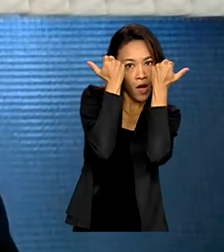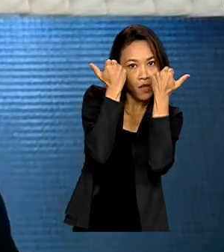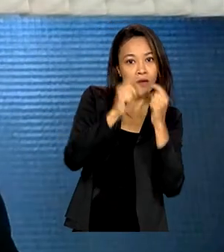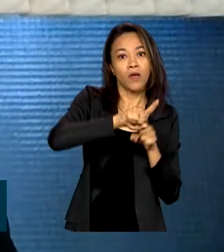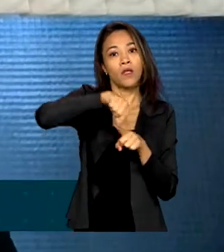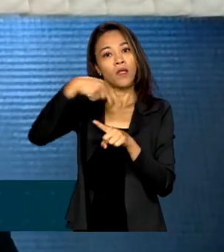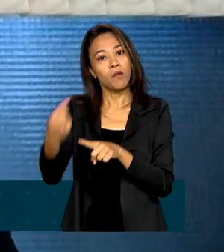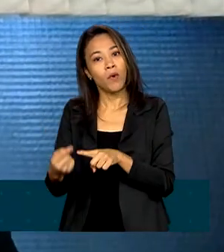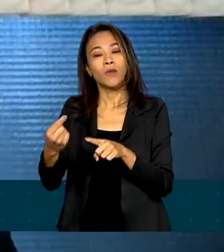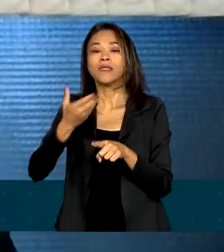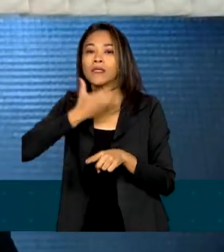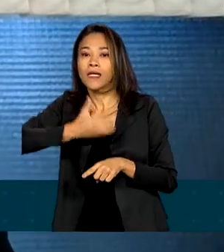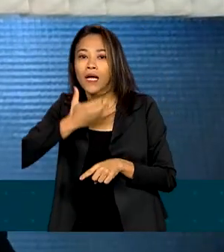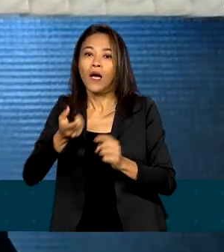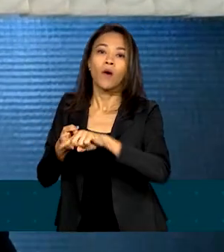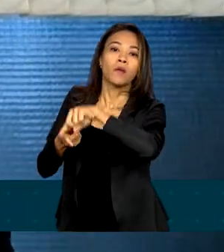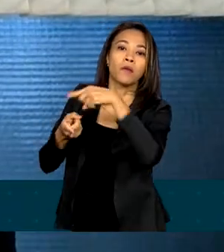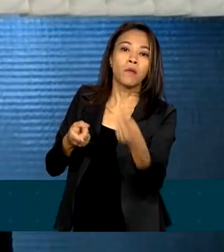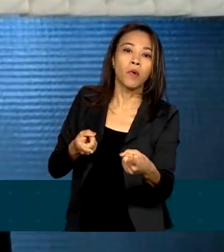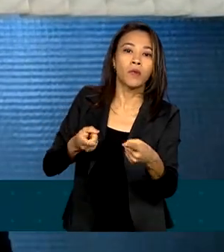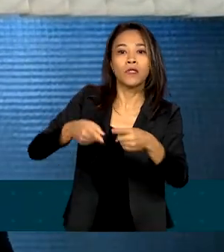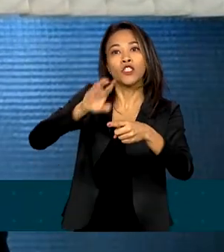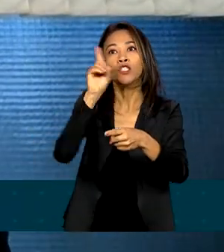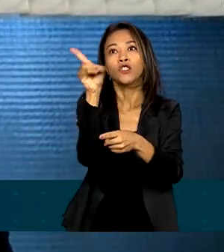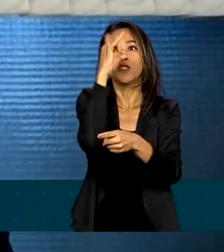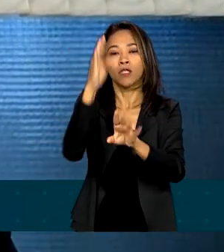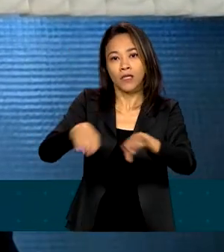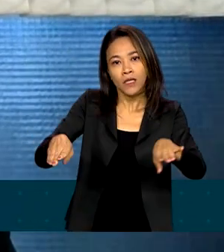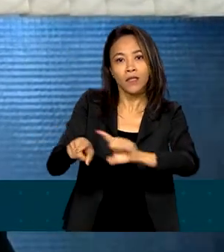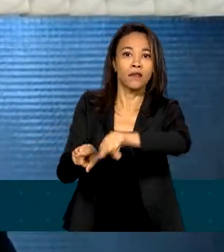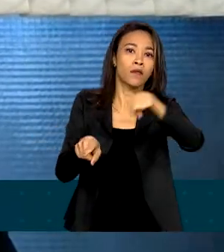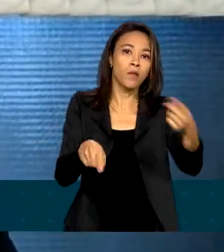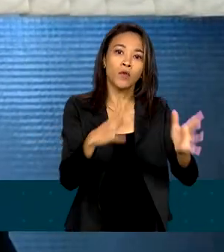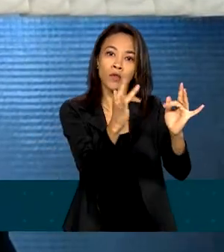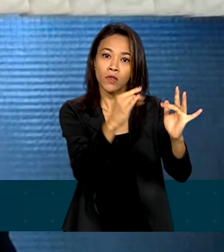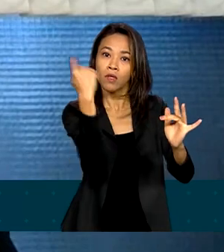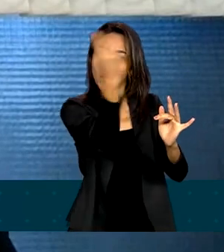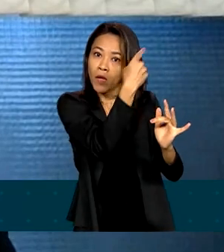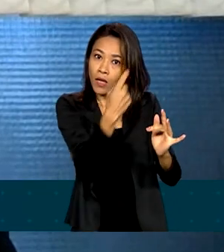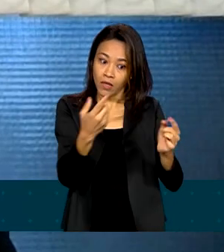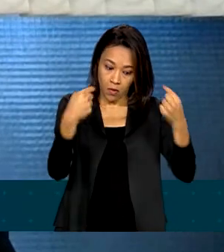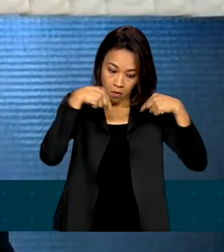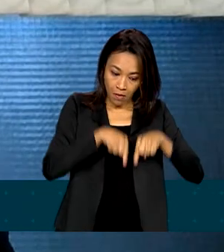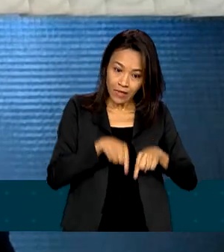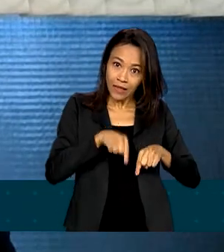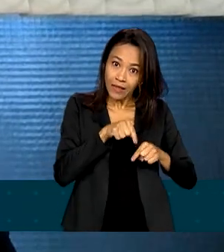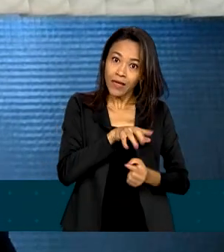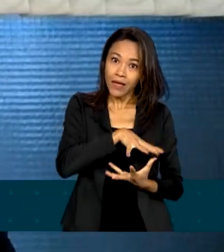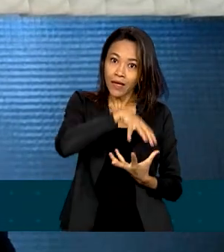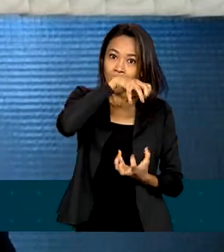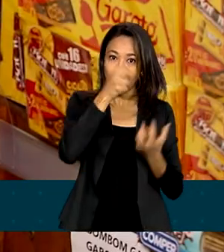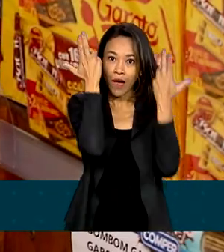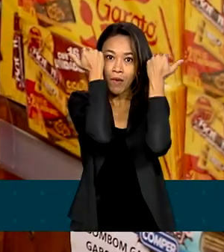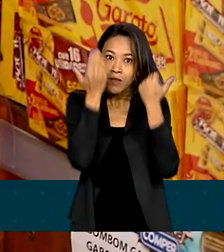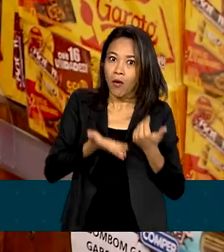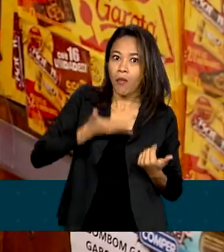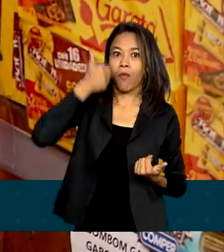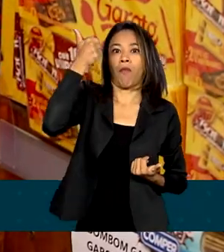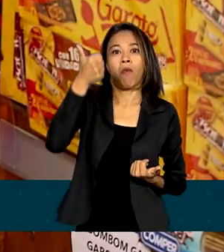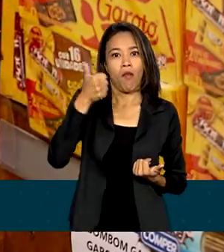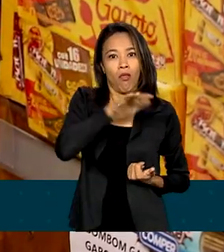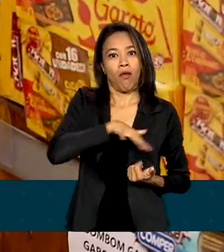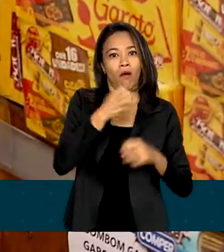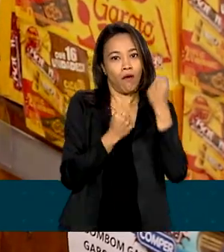as crianças e tal, dos namorados. Mas a Páscoa é disparadamente o momento mais importante para o setor de chocolates. A